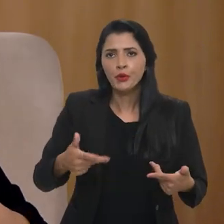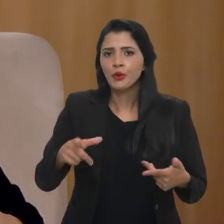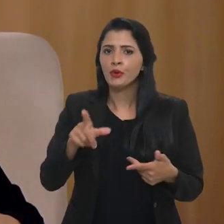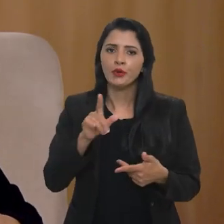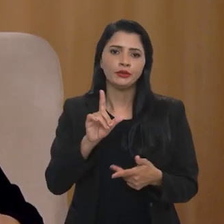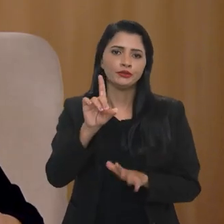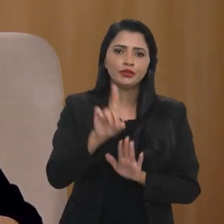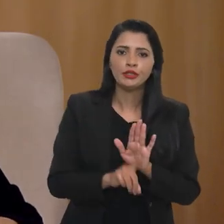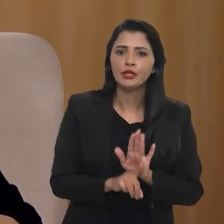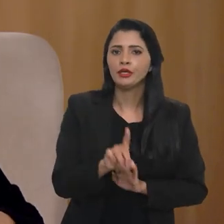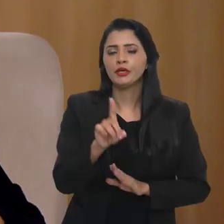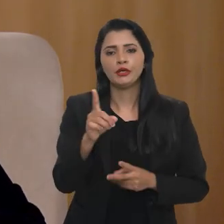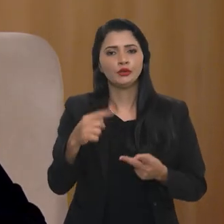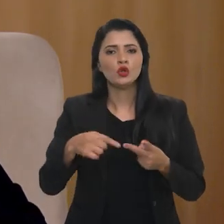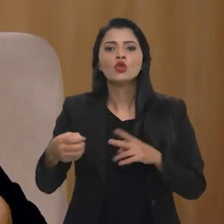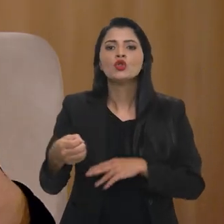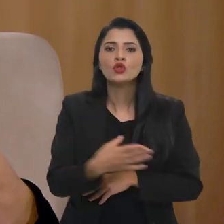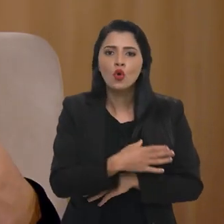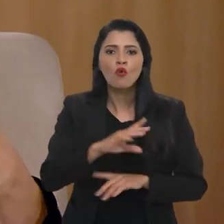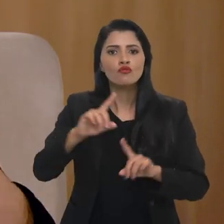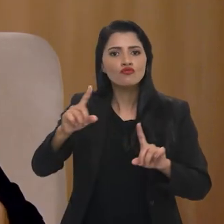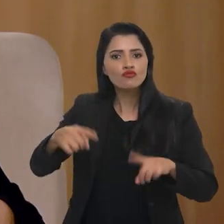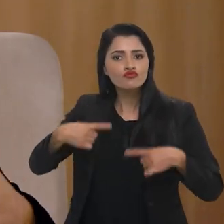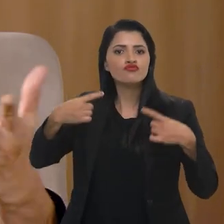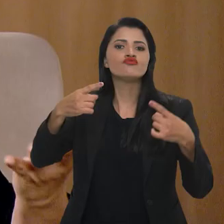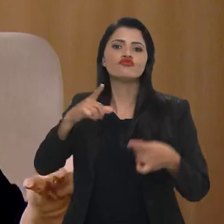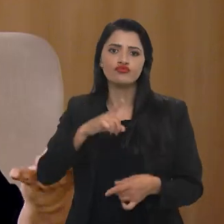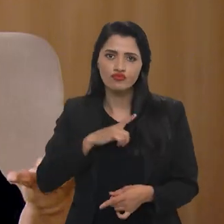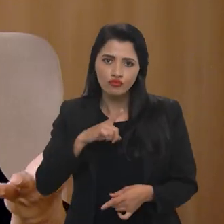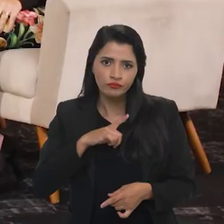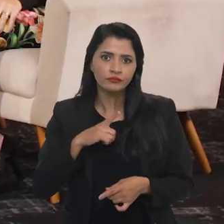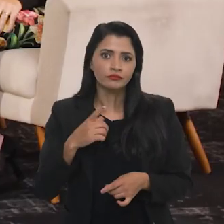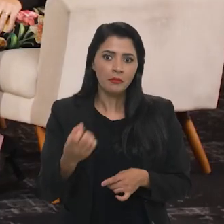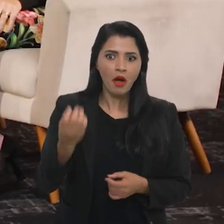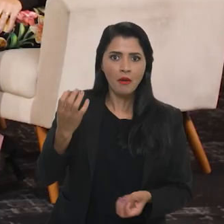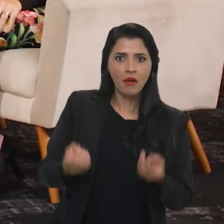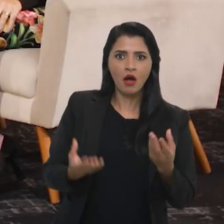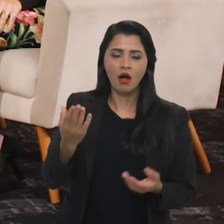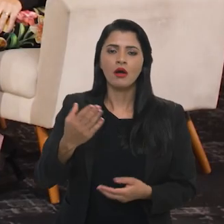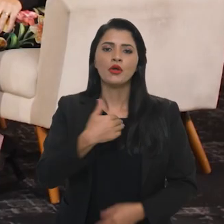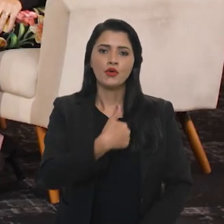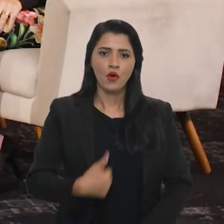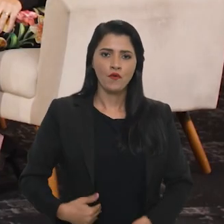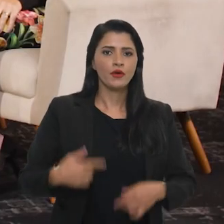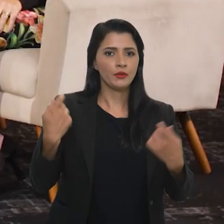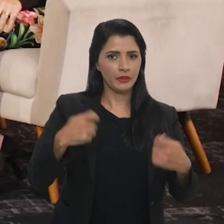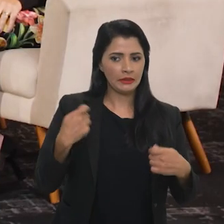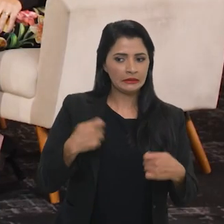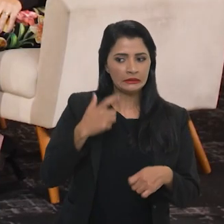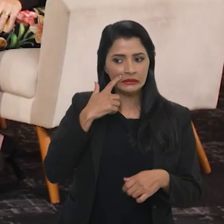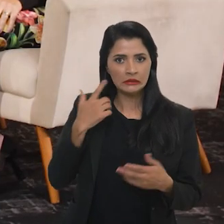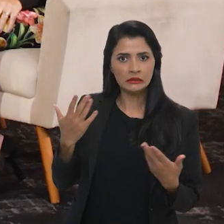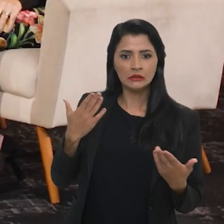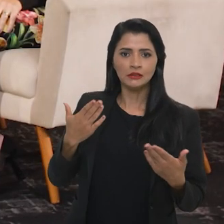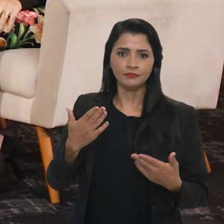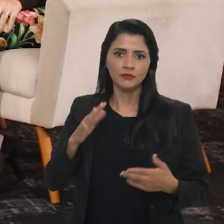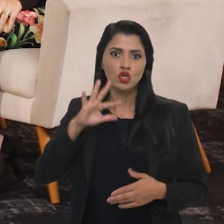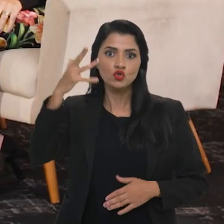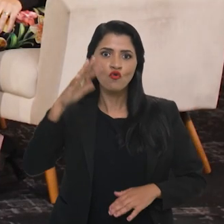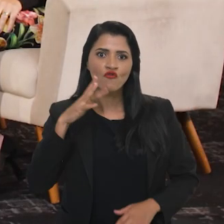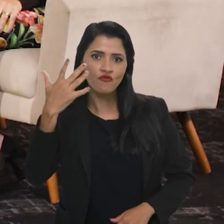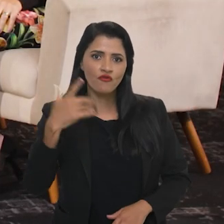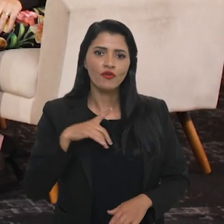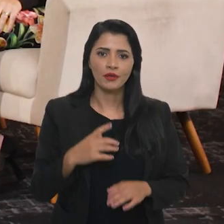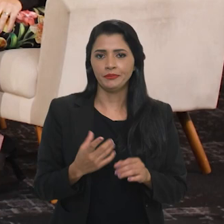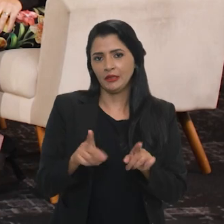para exercício de direitos, novos desafios que aparecem e os governos têm que dar conta disso, tanto